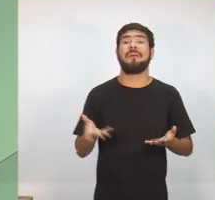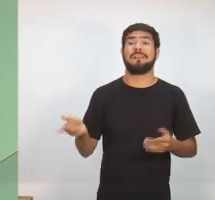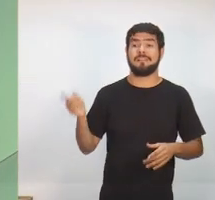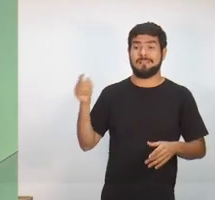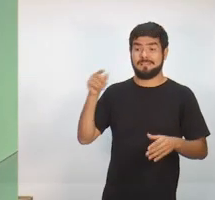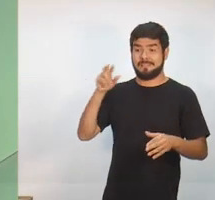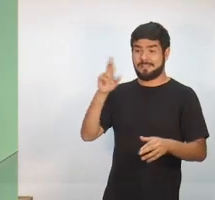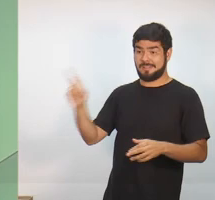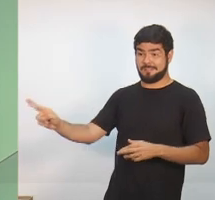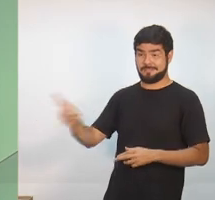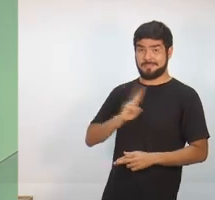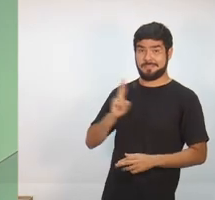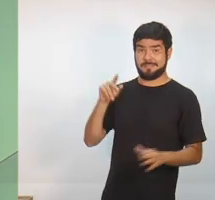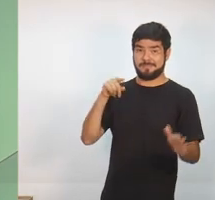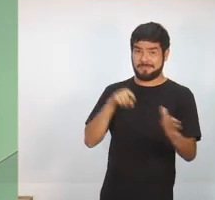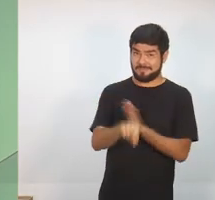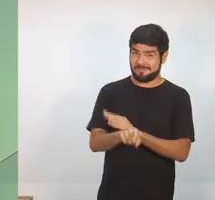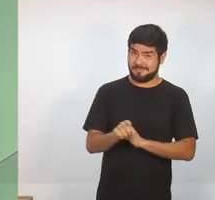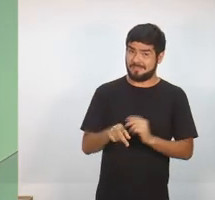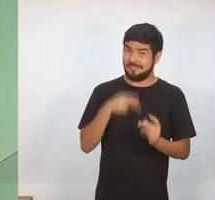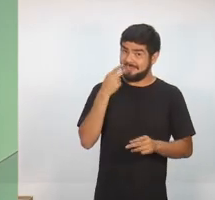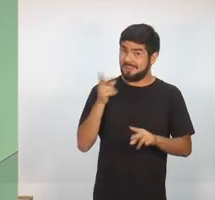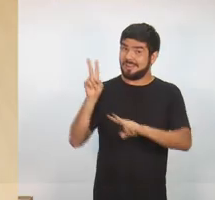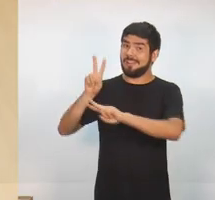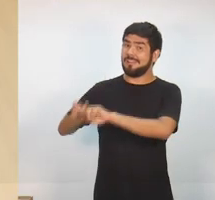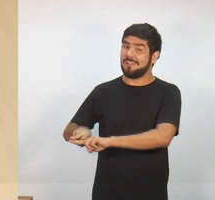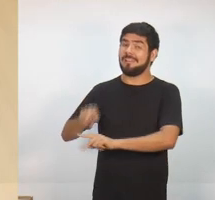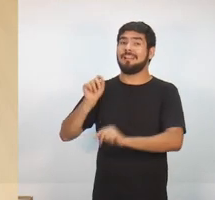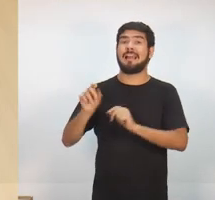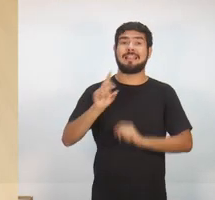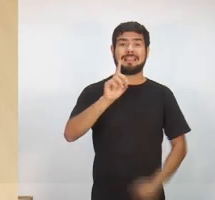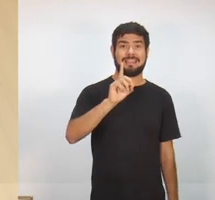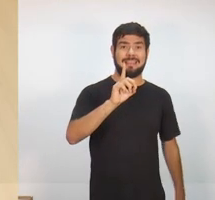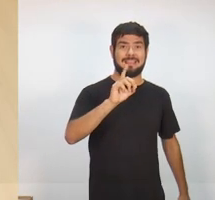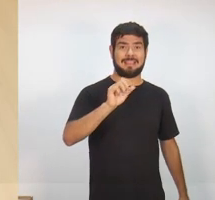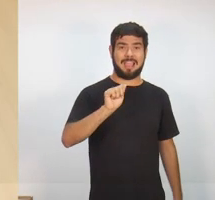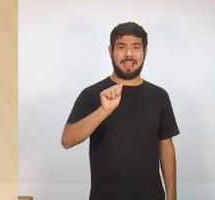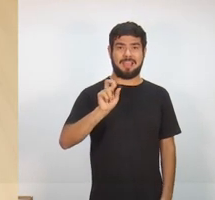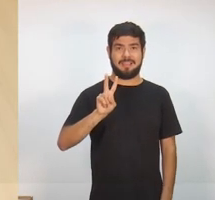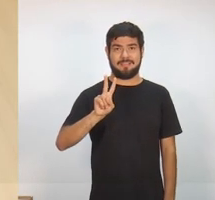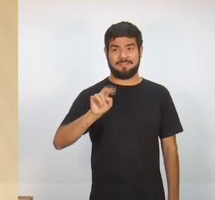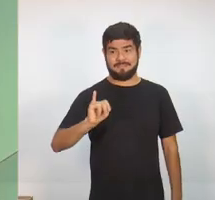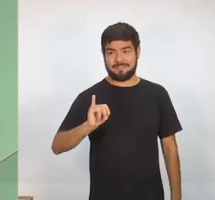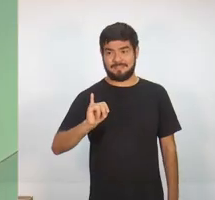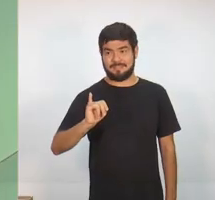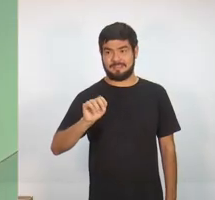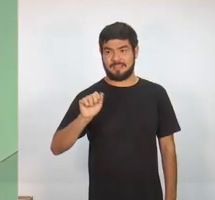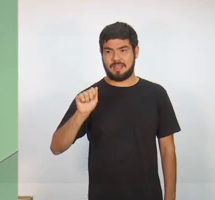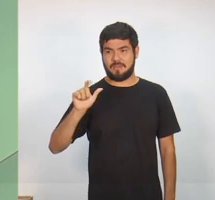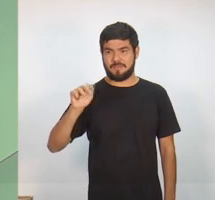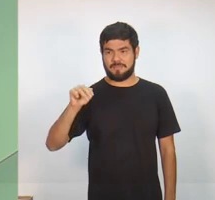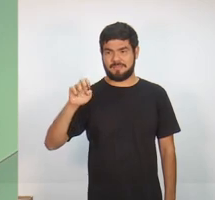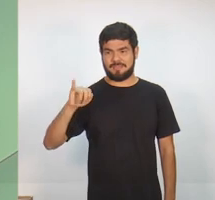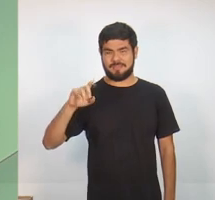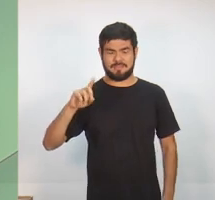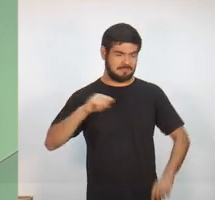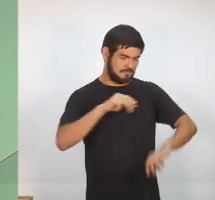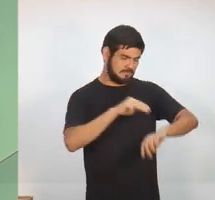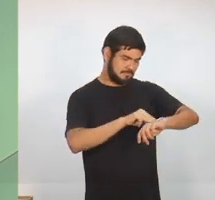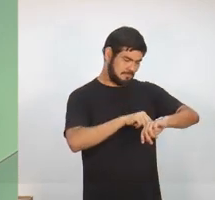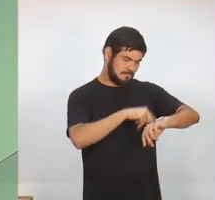e vai falar um pouco sobre o sistema prisional é o candidato Davi Almeida, do PSB. Cronômetro na tela, por favor.